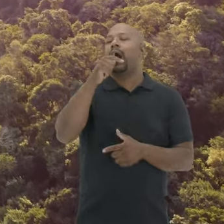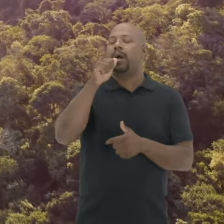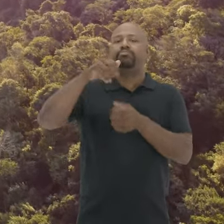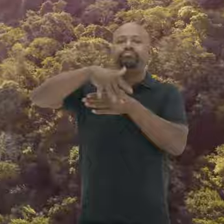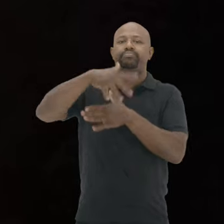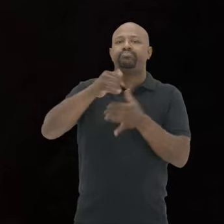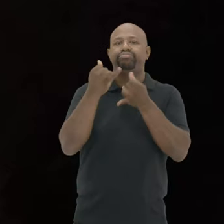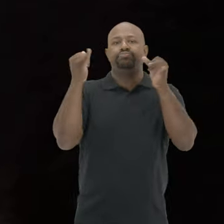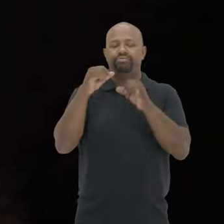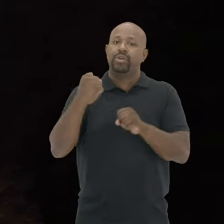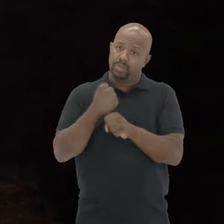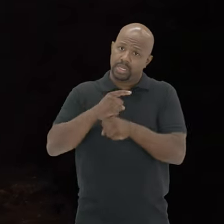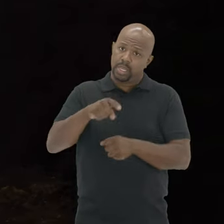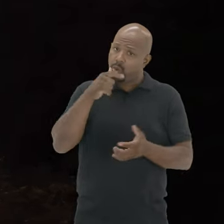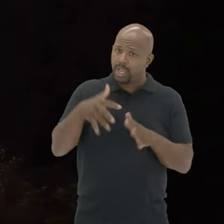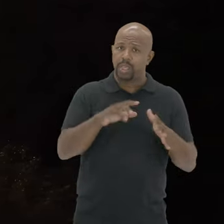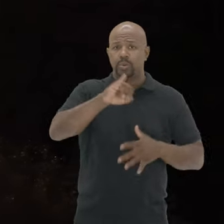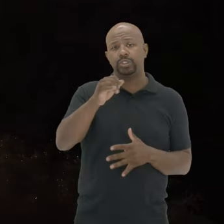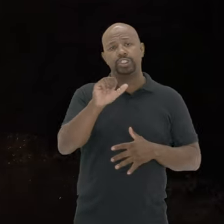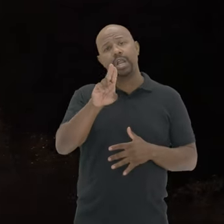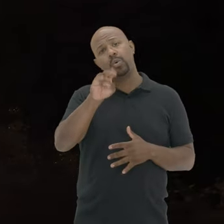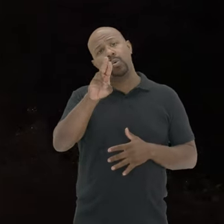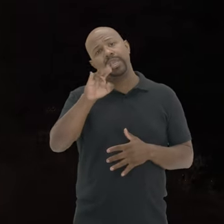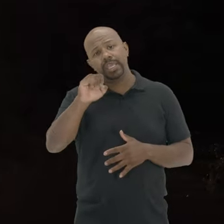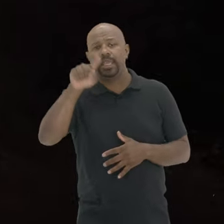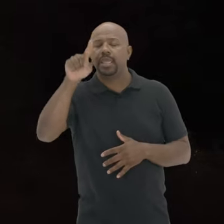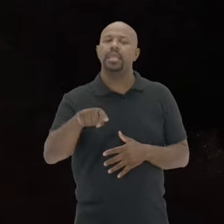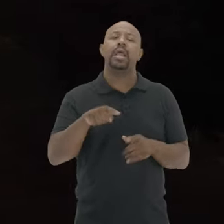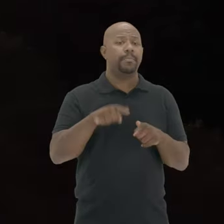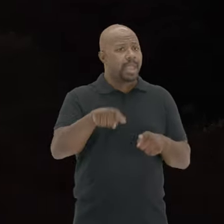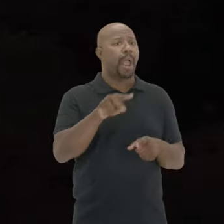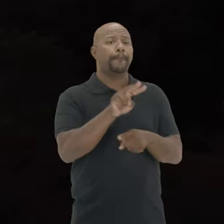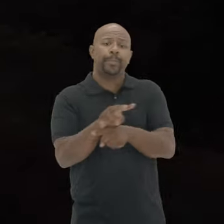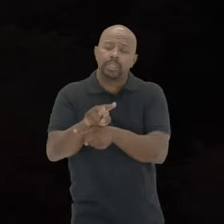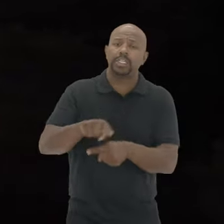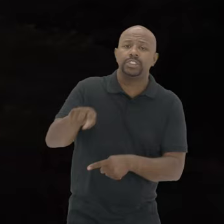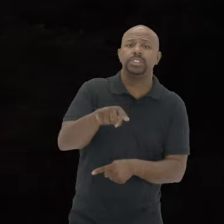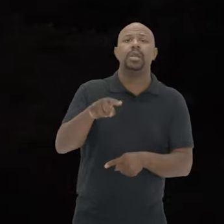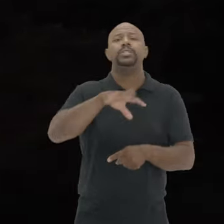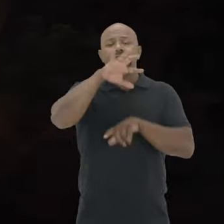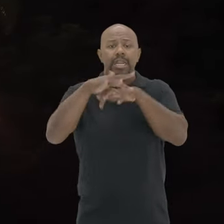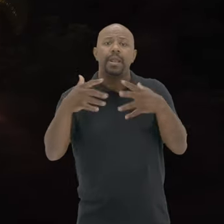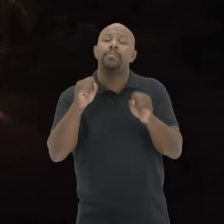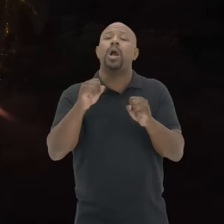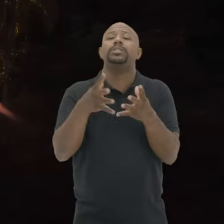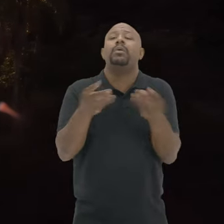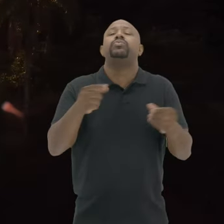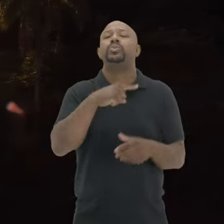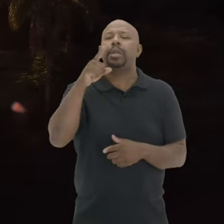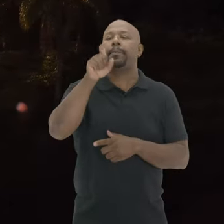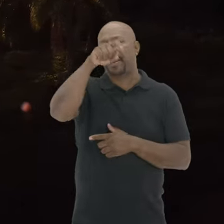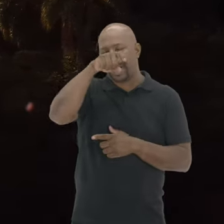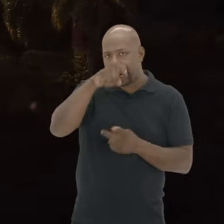Da hidrelétrica Que vai ser construída Aqui no Rio Jacuí E é importante O parque também Para proteger os animais Ameaçados de extinção